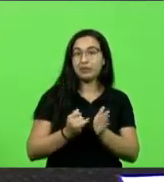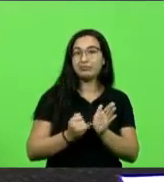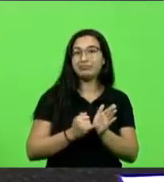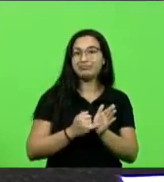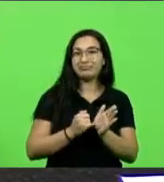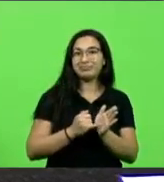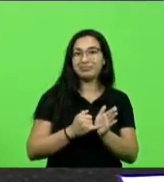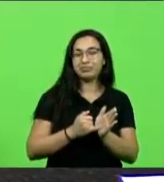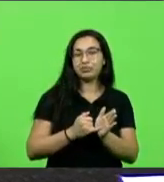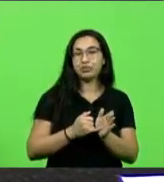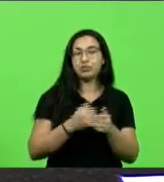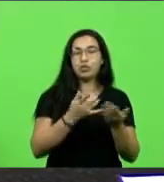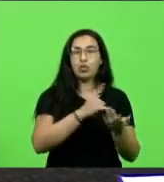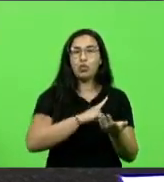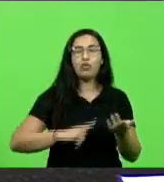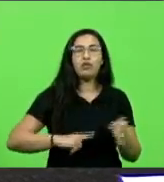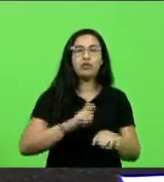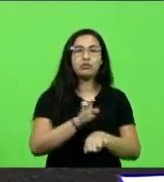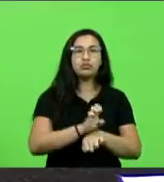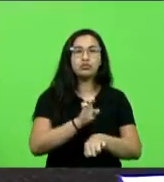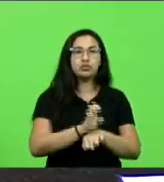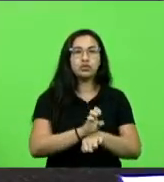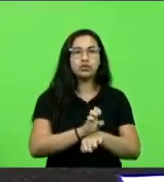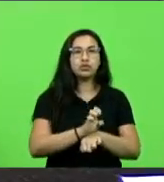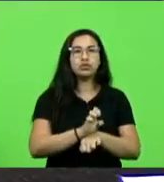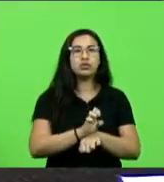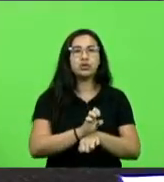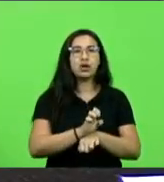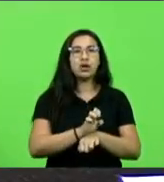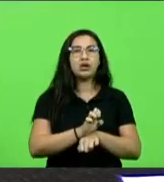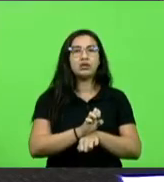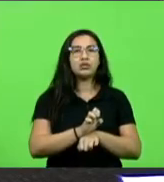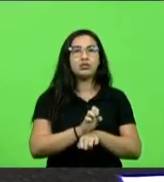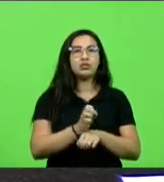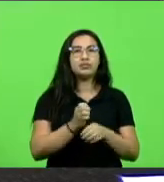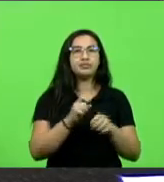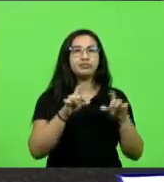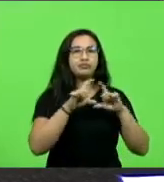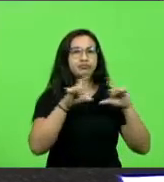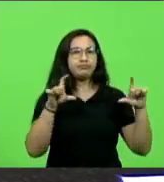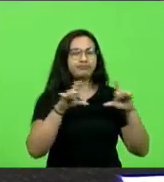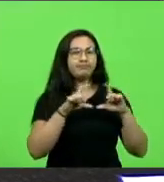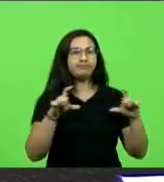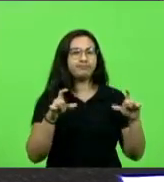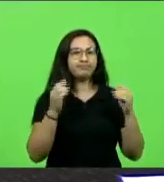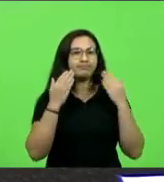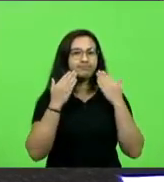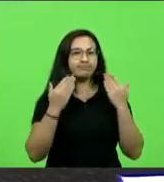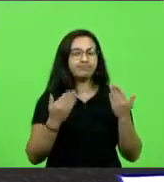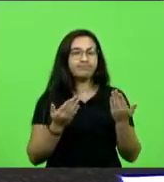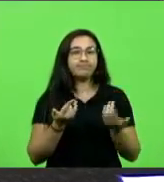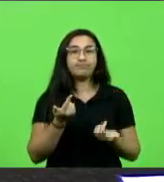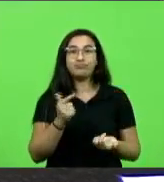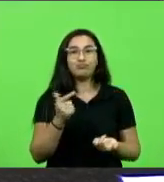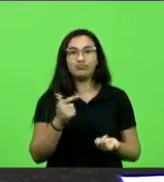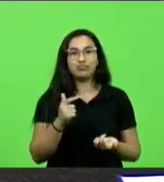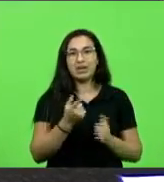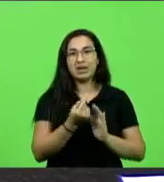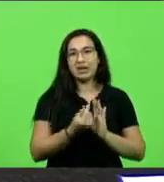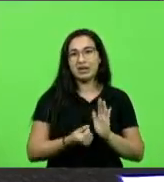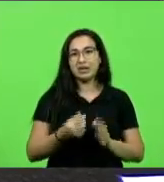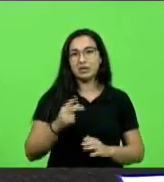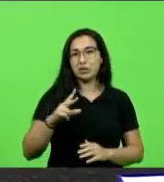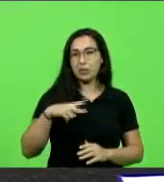contrário do que o governo do Estado anda colocando em faixas por aí, não existe recurso próprio do governo. Isso não